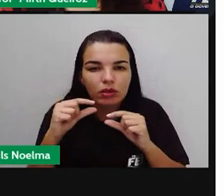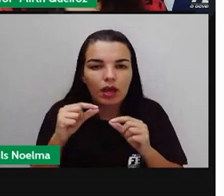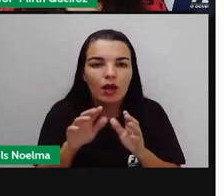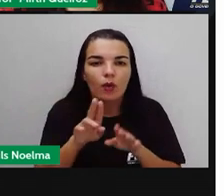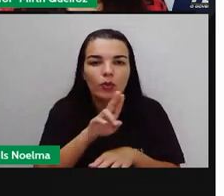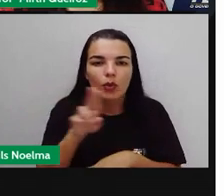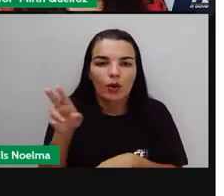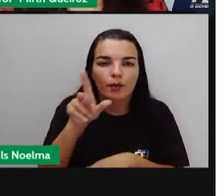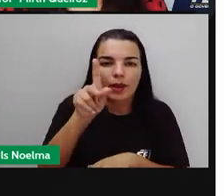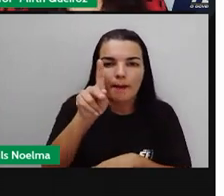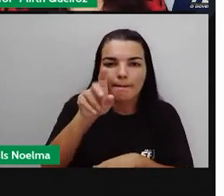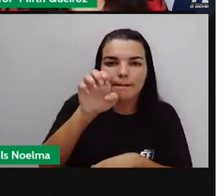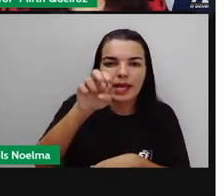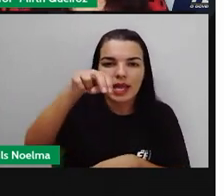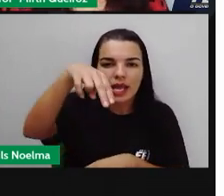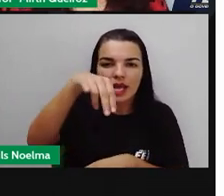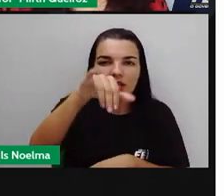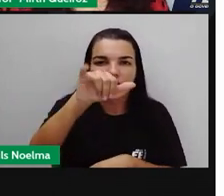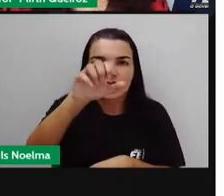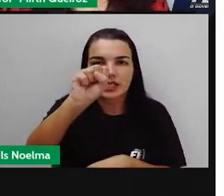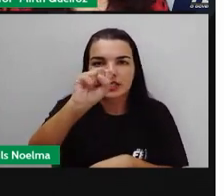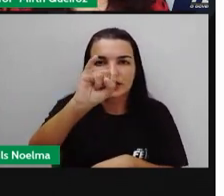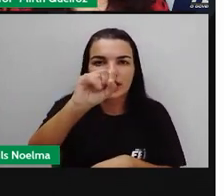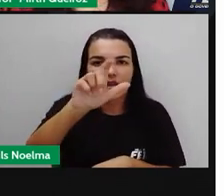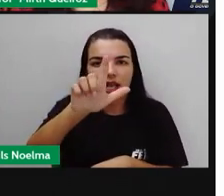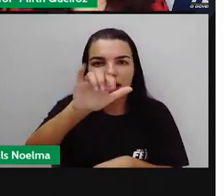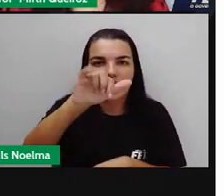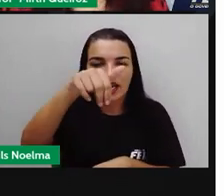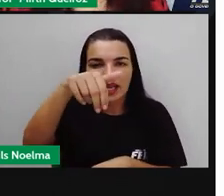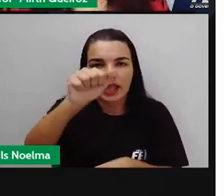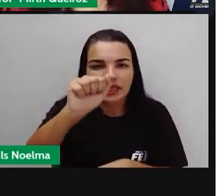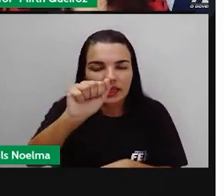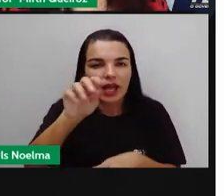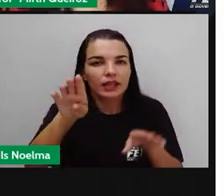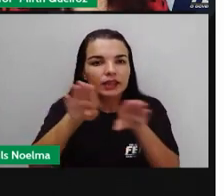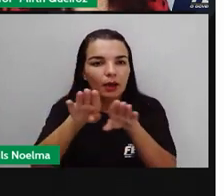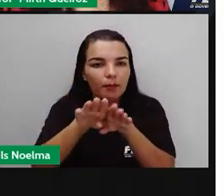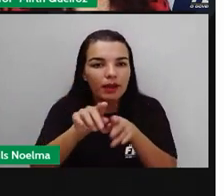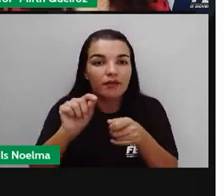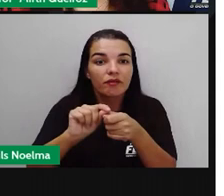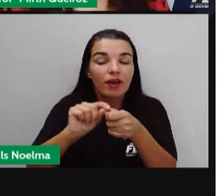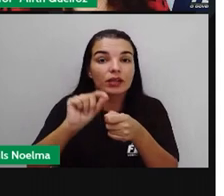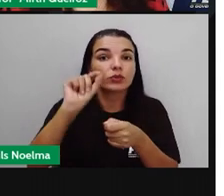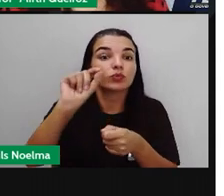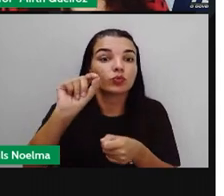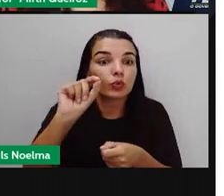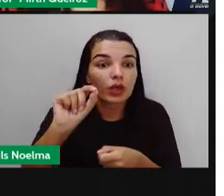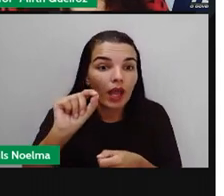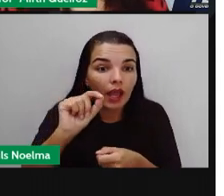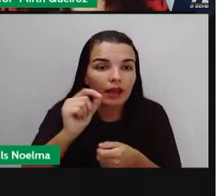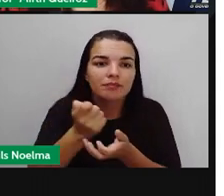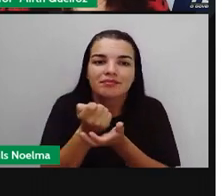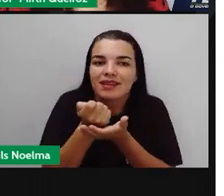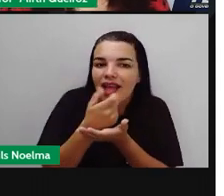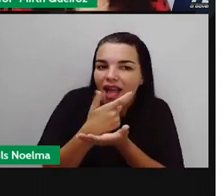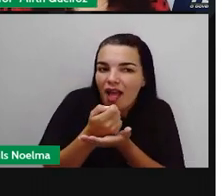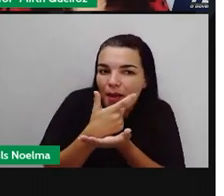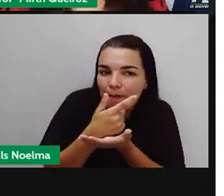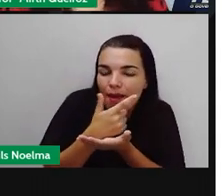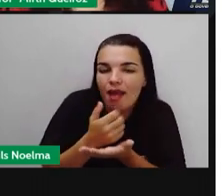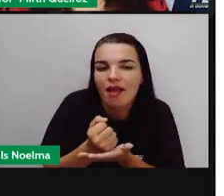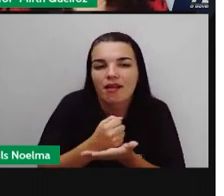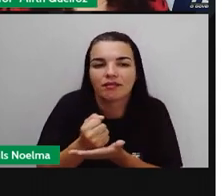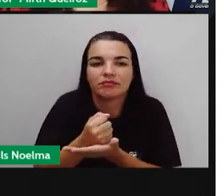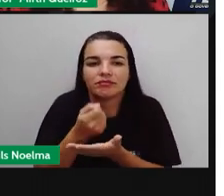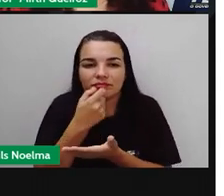é produzida aí a partir de micro-organismos. Há também